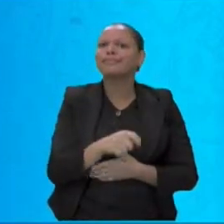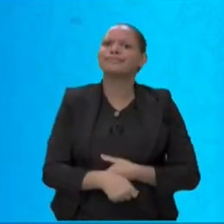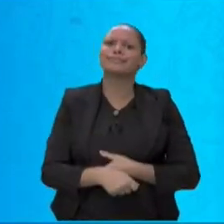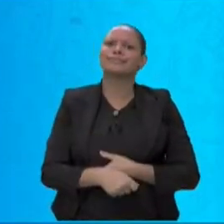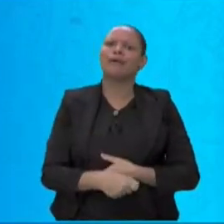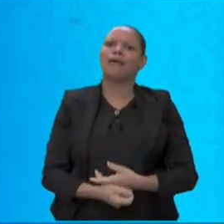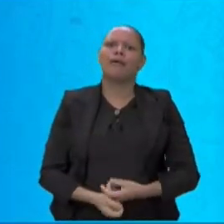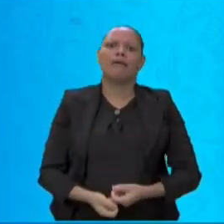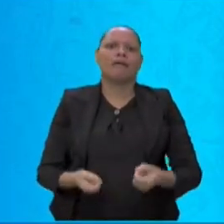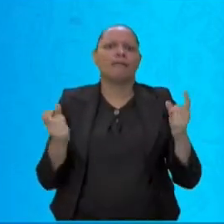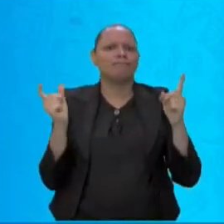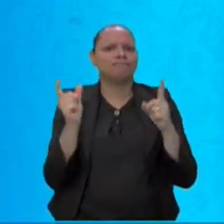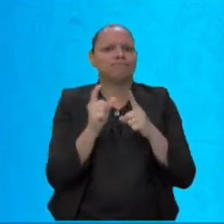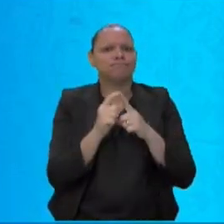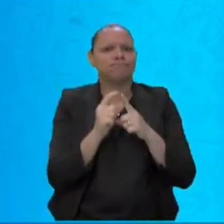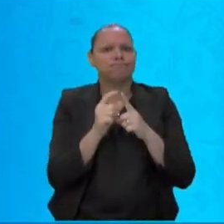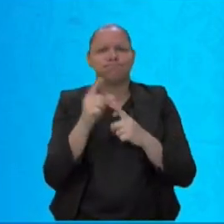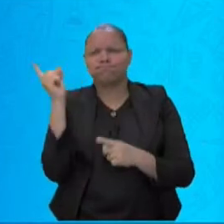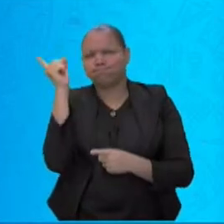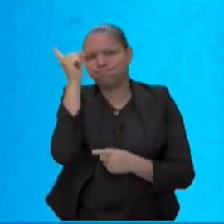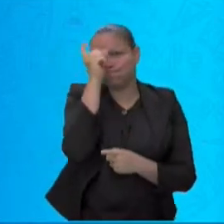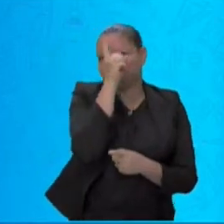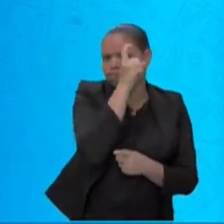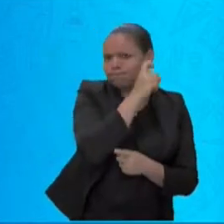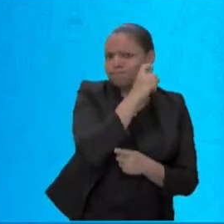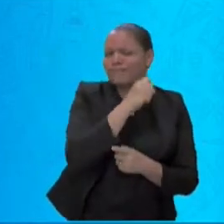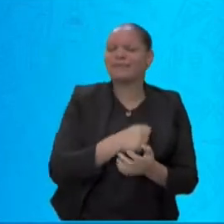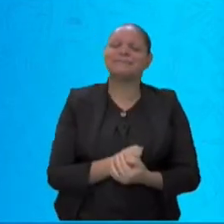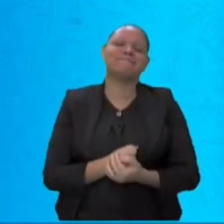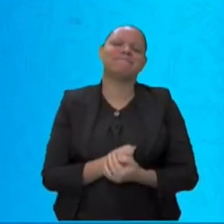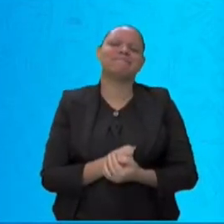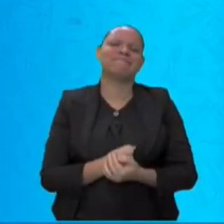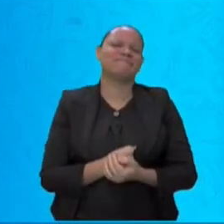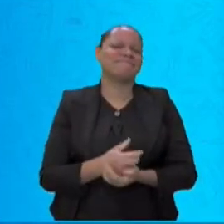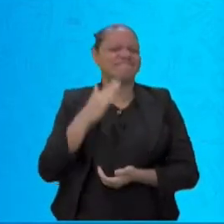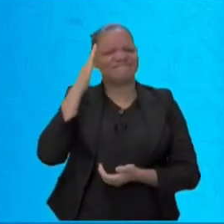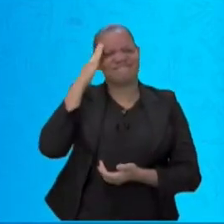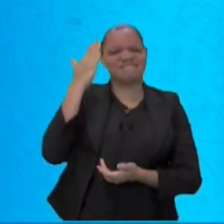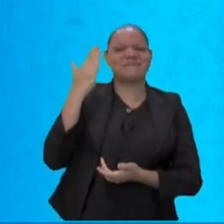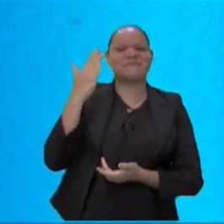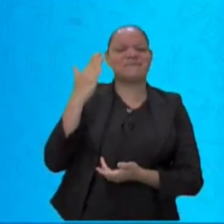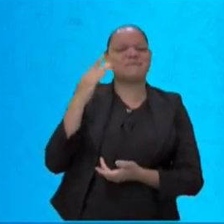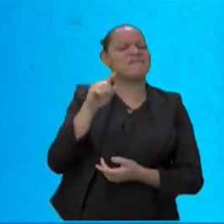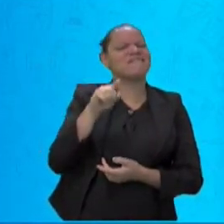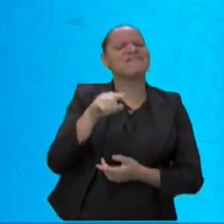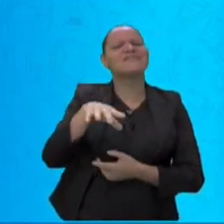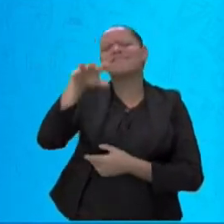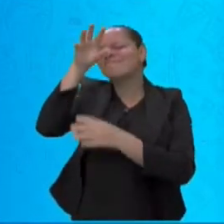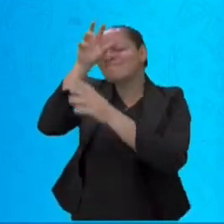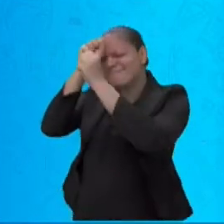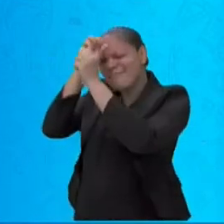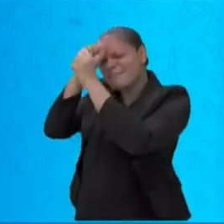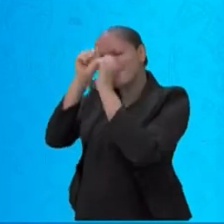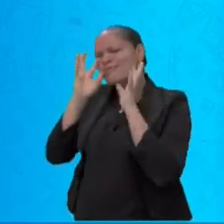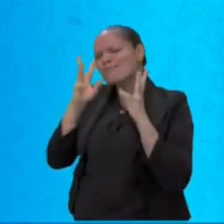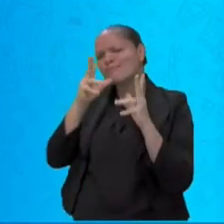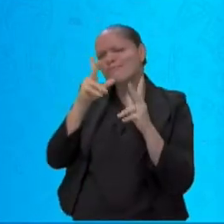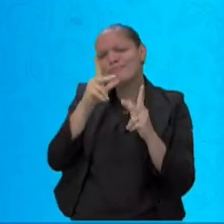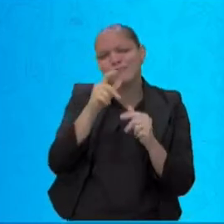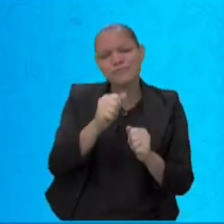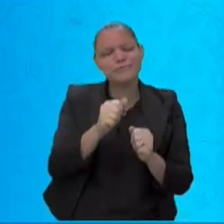esquenta não, você vai aprender tudo e vai ver que não tem nada de difícil a respeito do encontro consonantal.